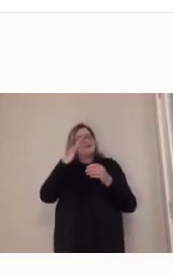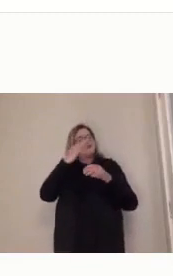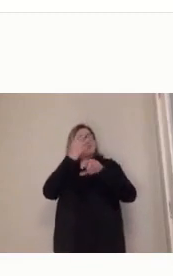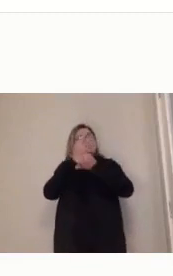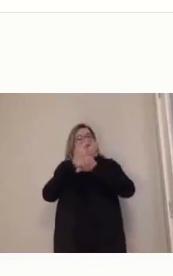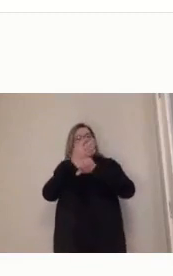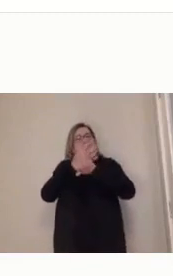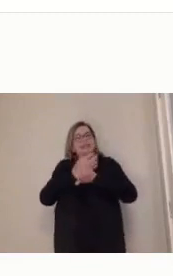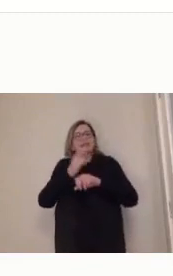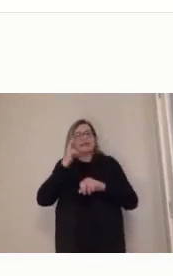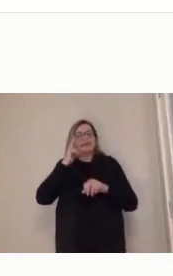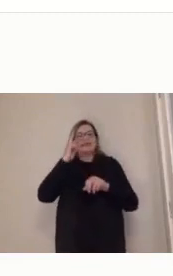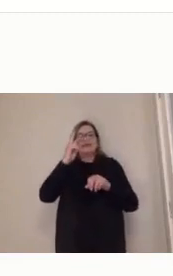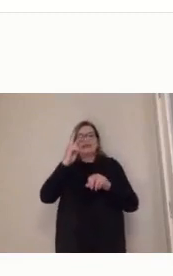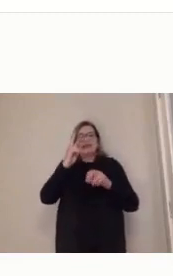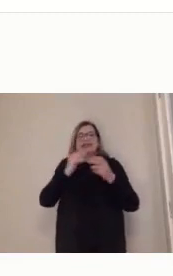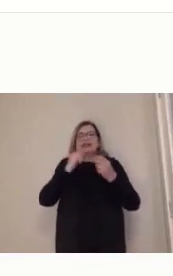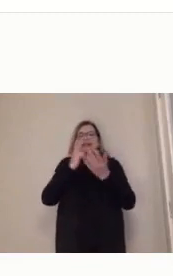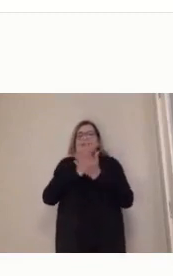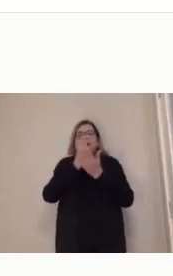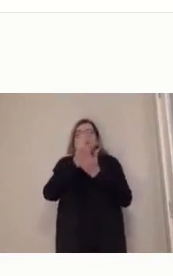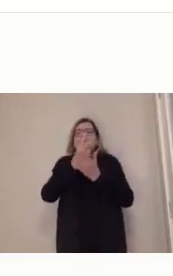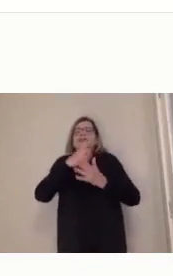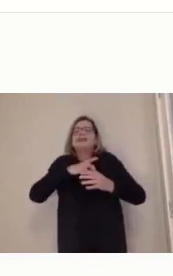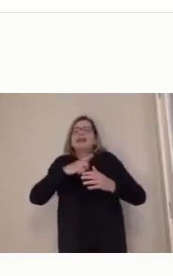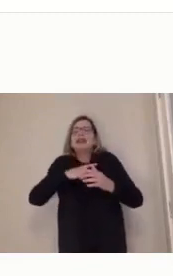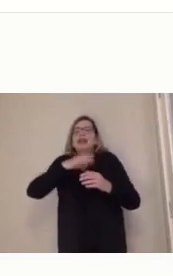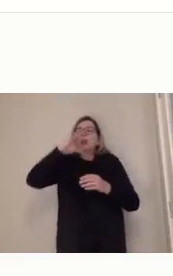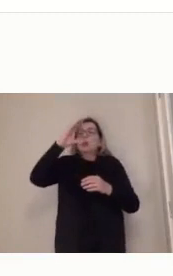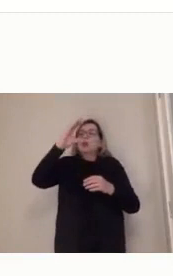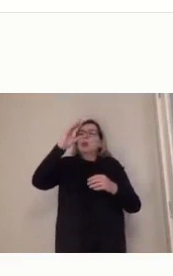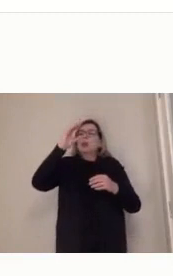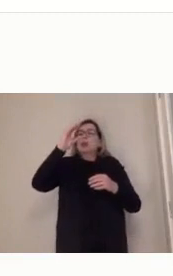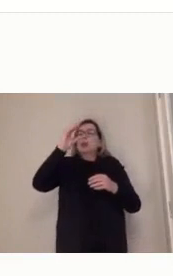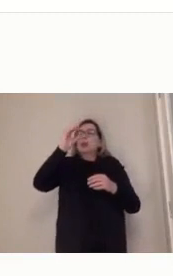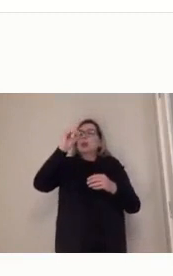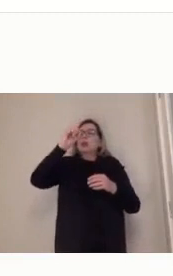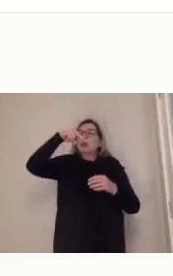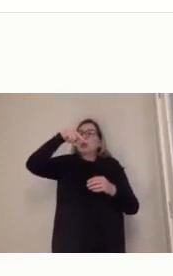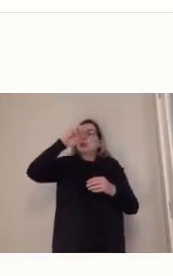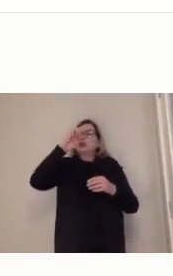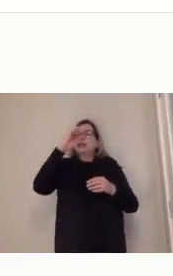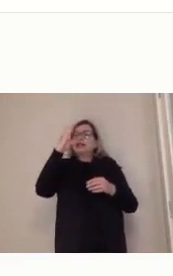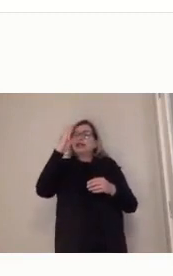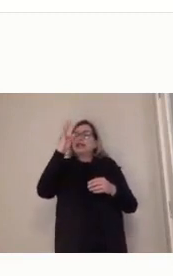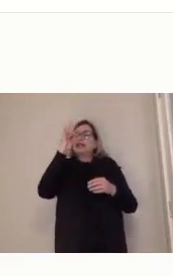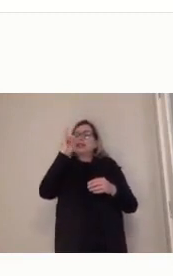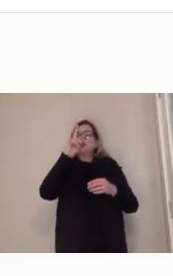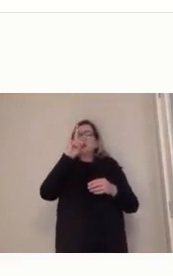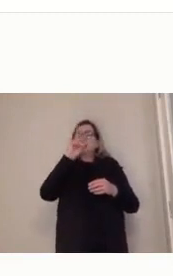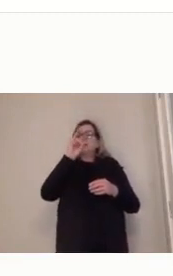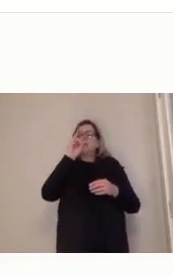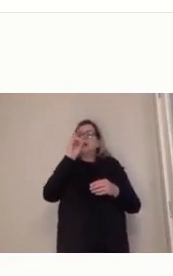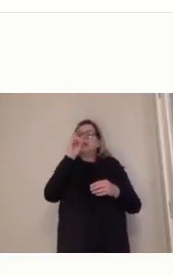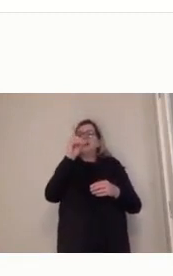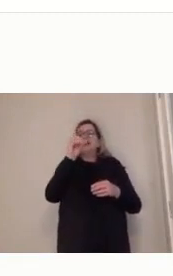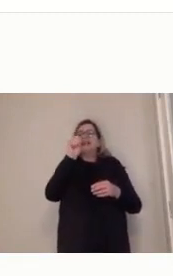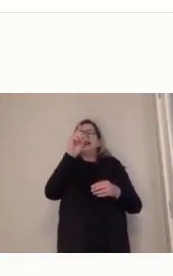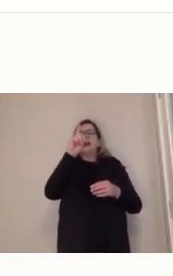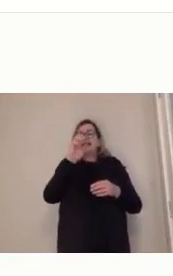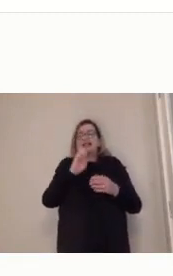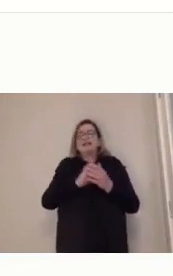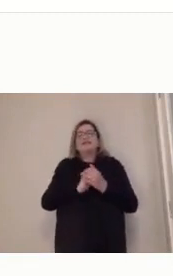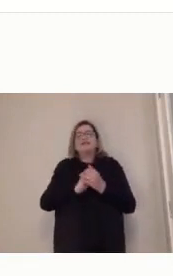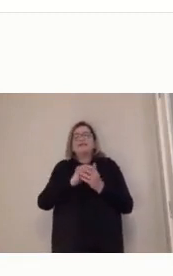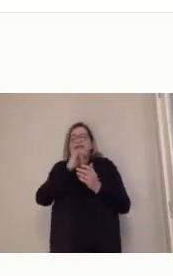conectividade, de estabelecer conexões, então, vocês estão lendo a disciplina que o professor propõe, de repente o professor diz